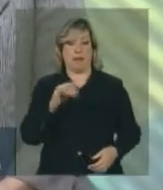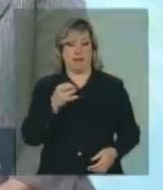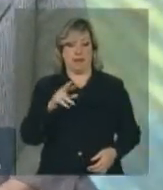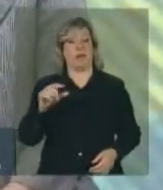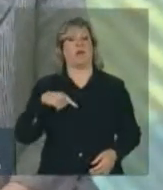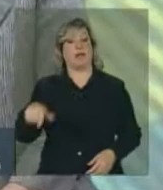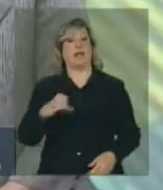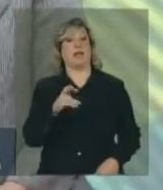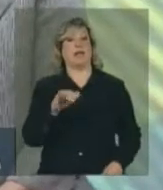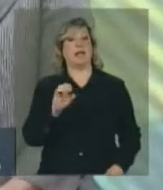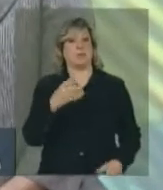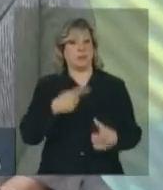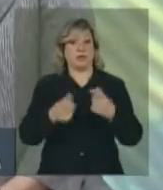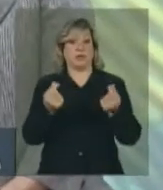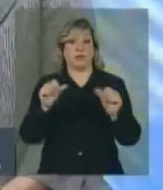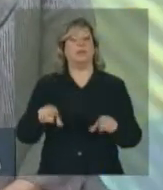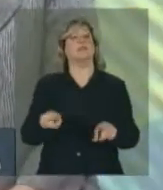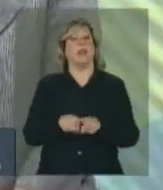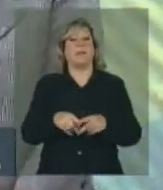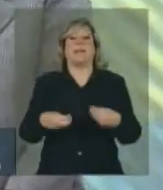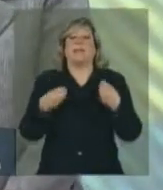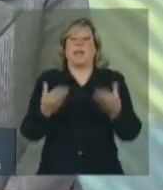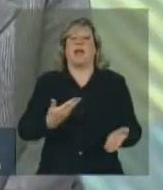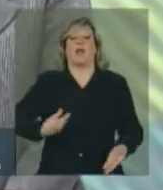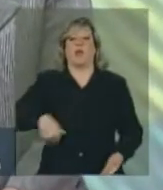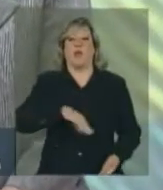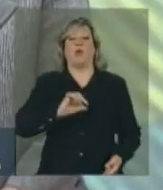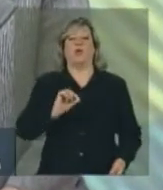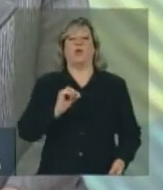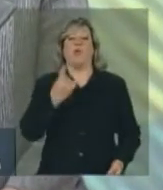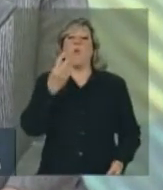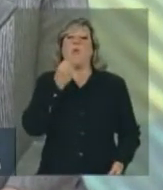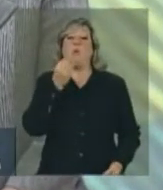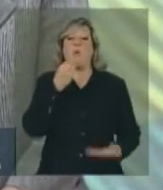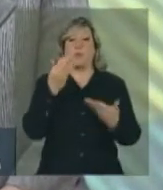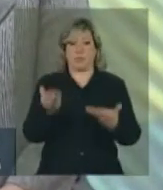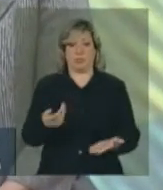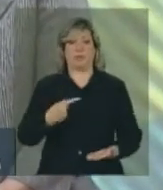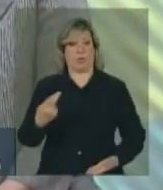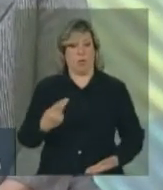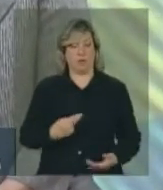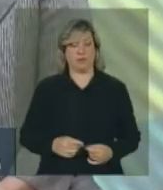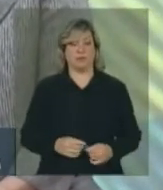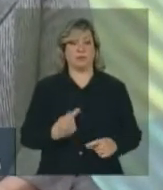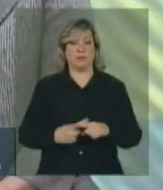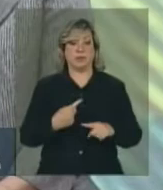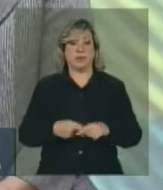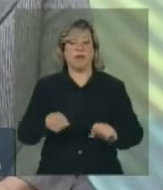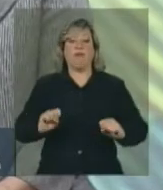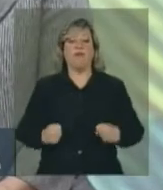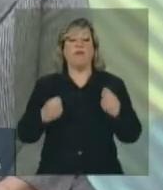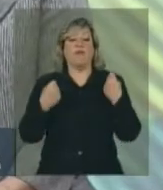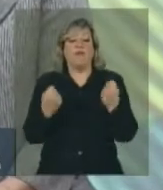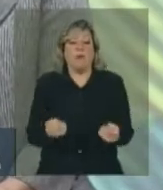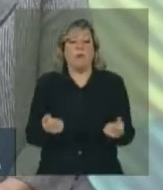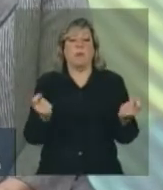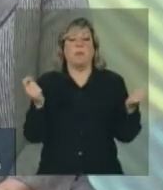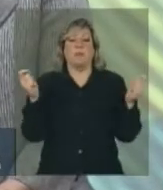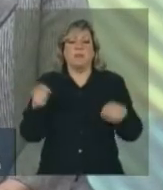oferece também uma oportunidade. Reforça tendência de profunda